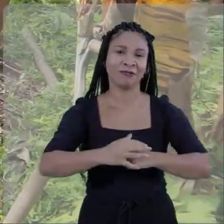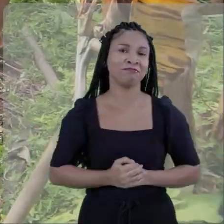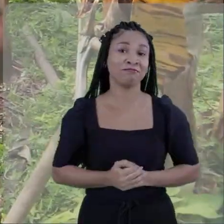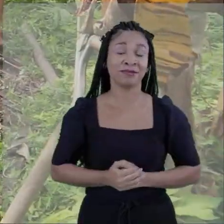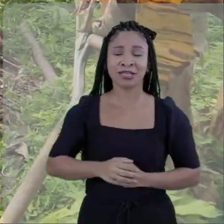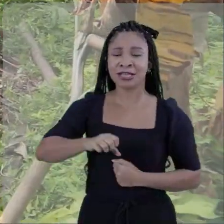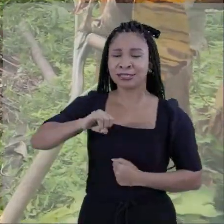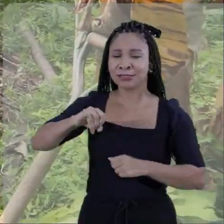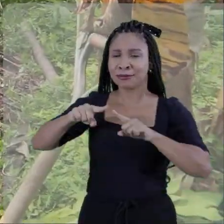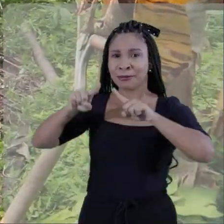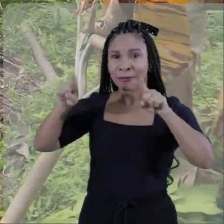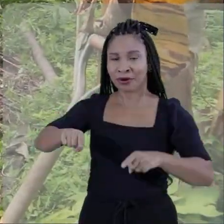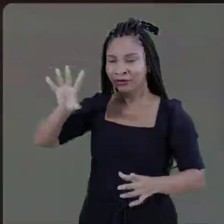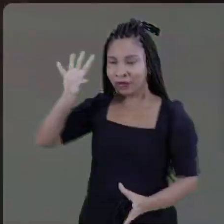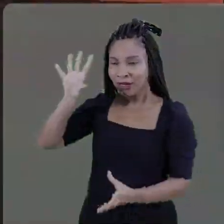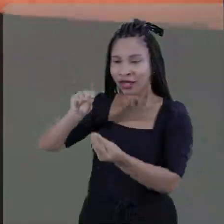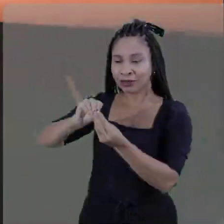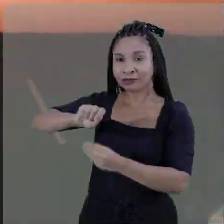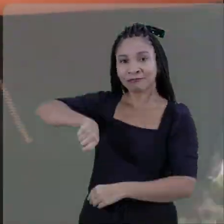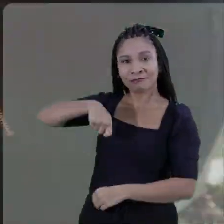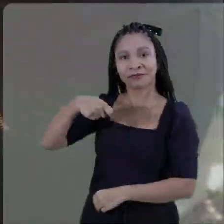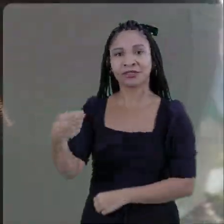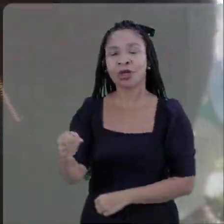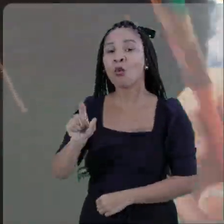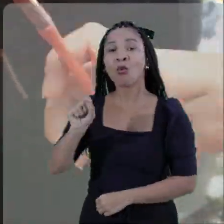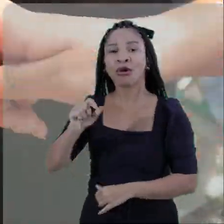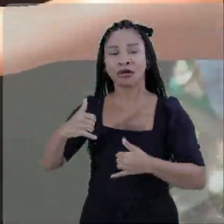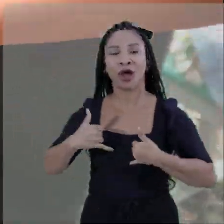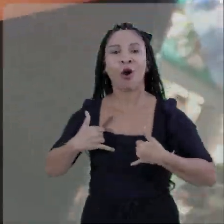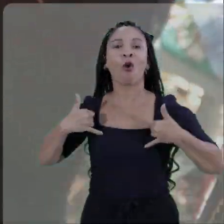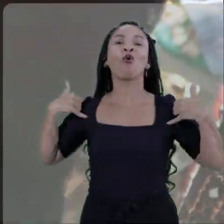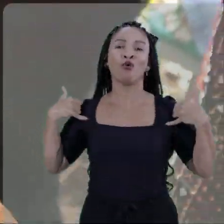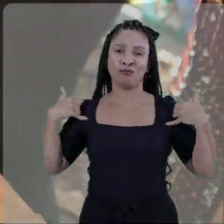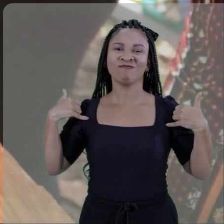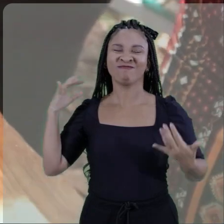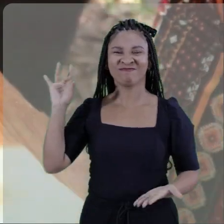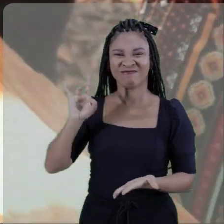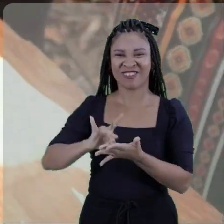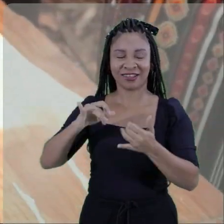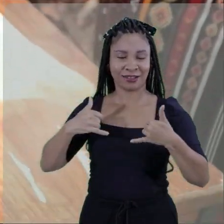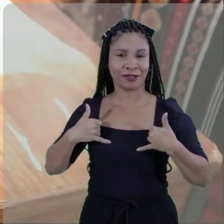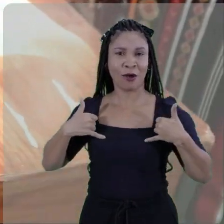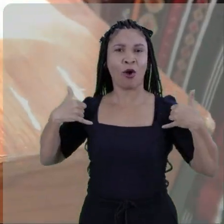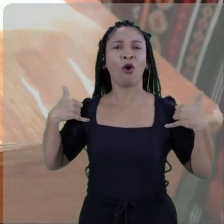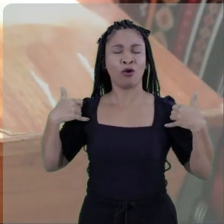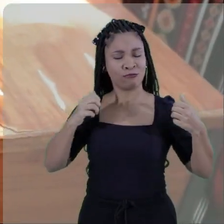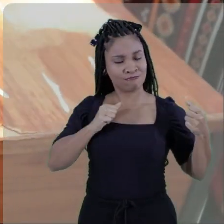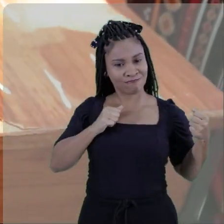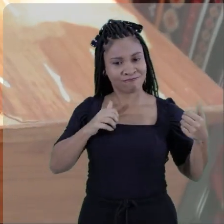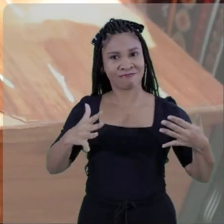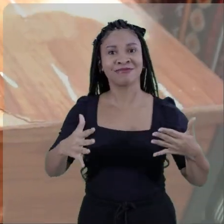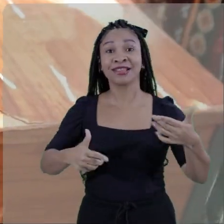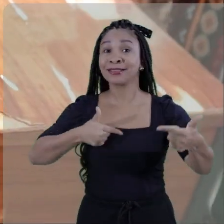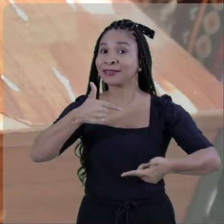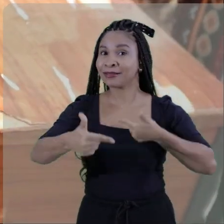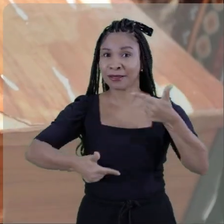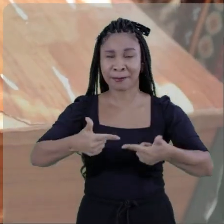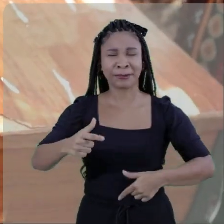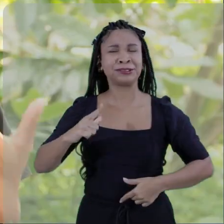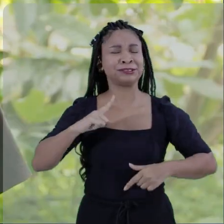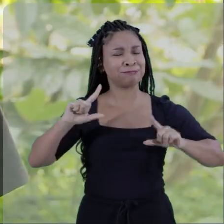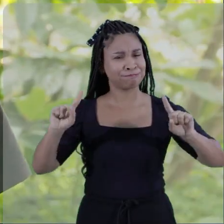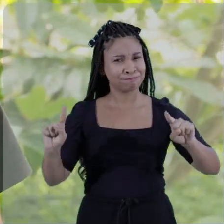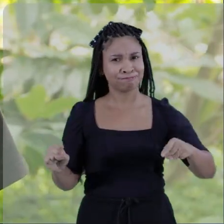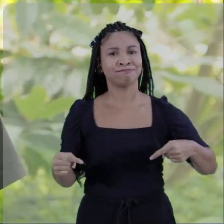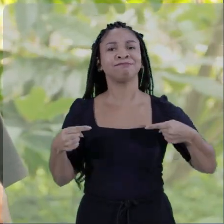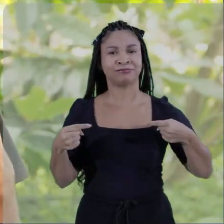assim, se fosse para definir o projeto em uma palavra, mim, seria orgulho. Orgulho de ver que a gente está fazendo acontecer, mesmo diante de todas